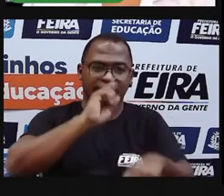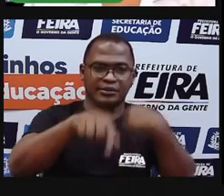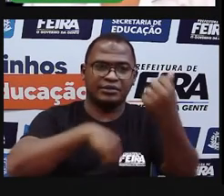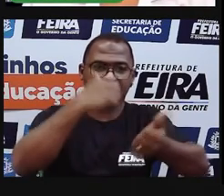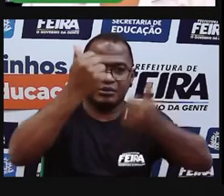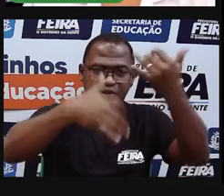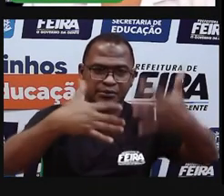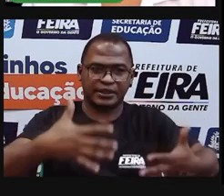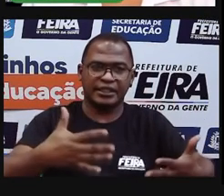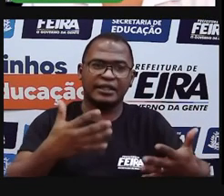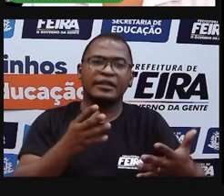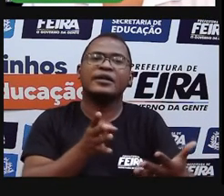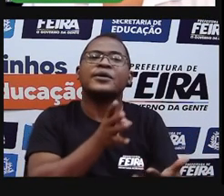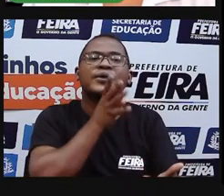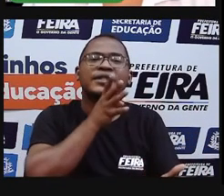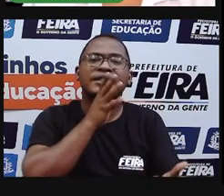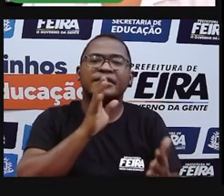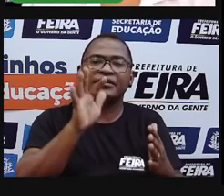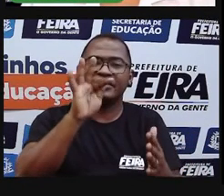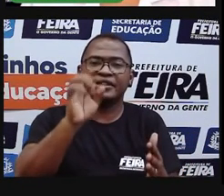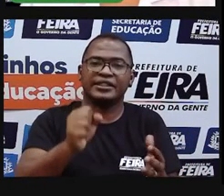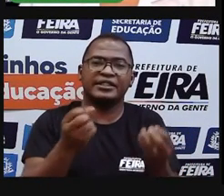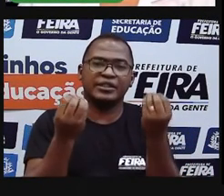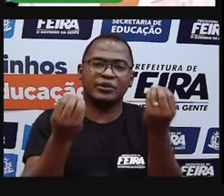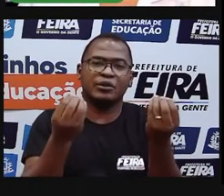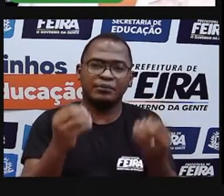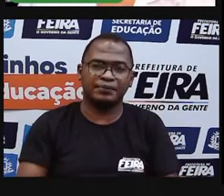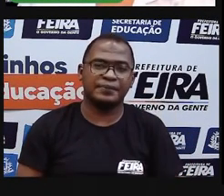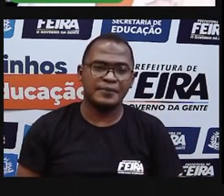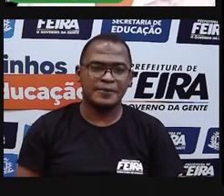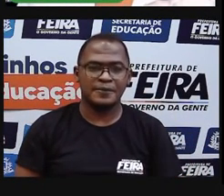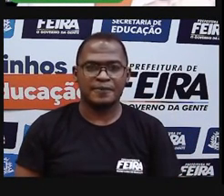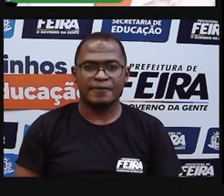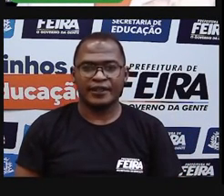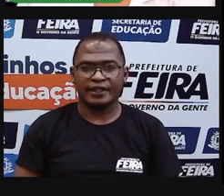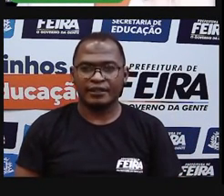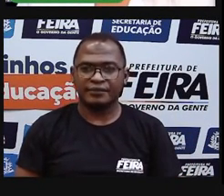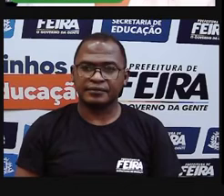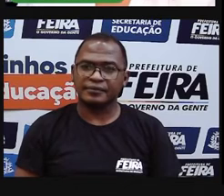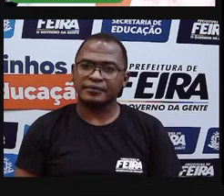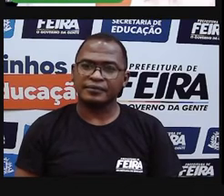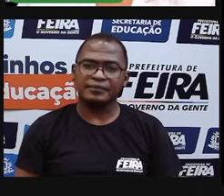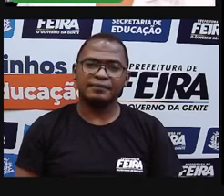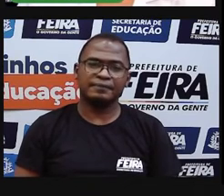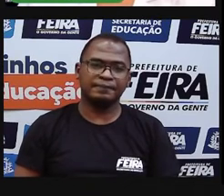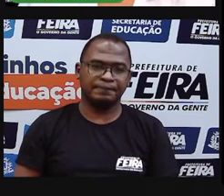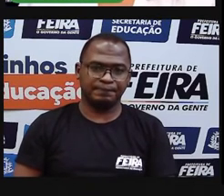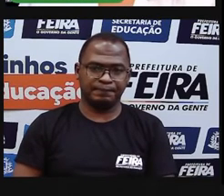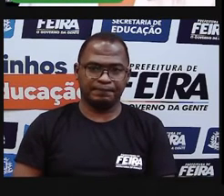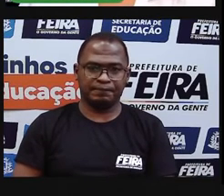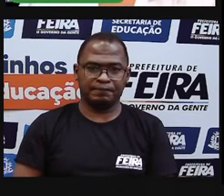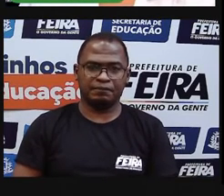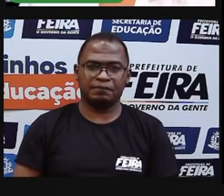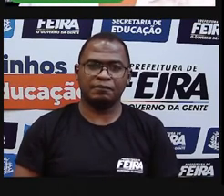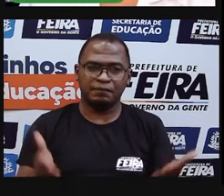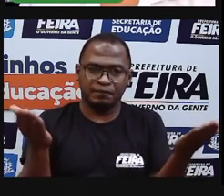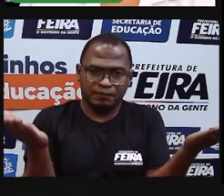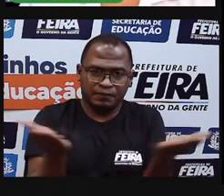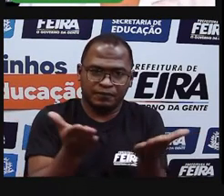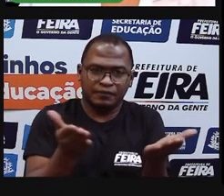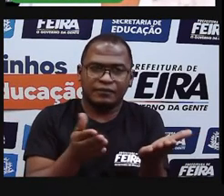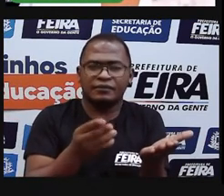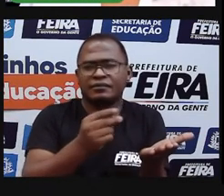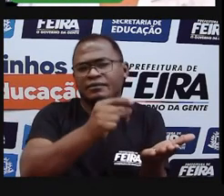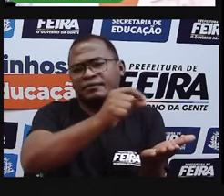né? Da nossa Princesa do Sertão. As primeiras medidas para transformar no que é hoje Feira de